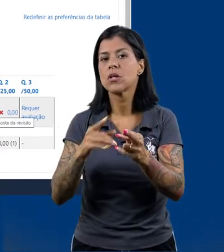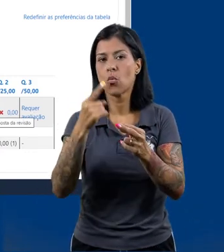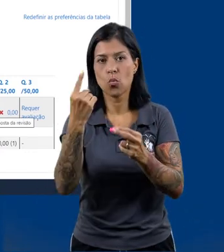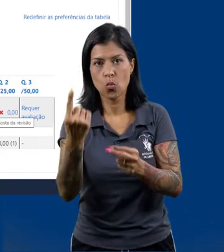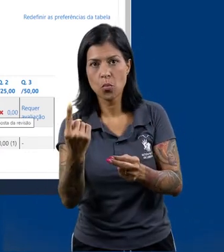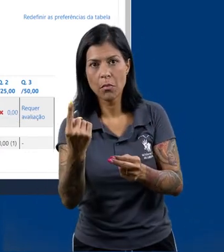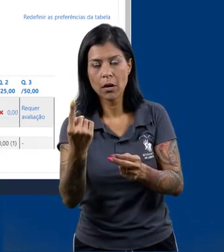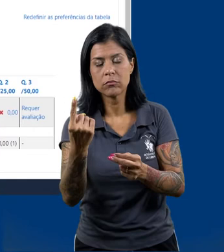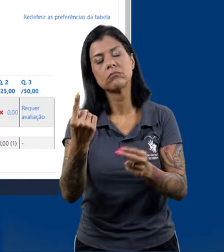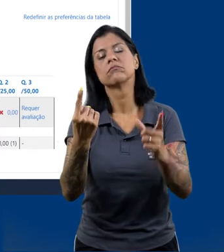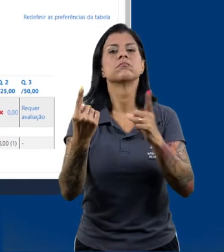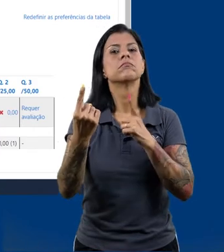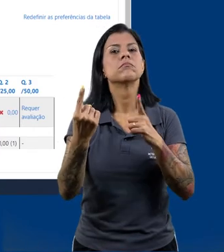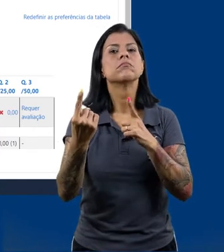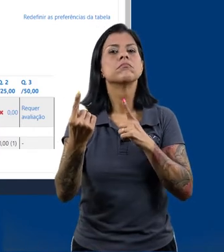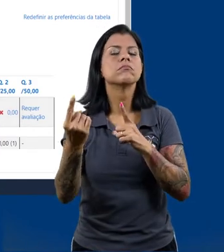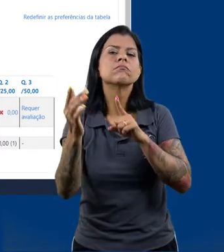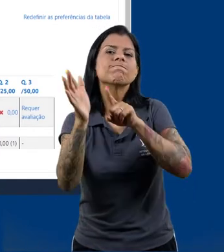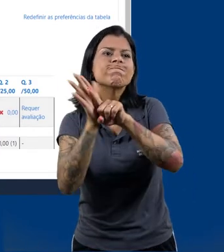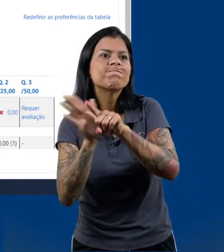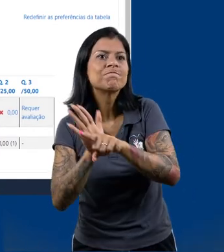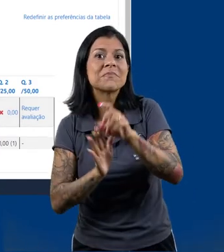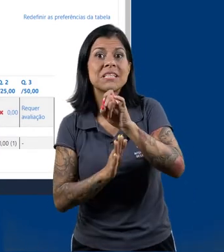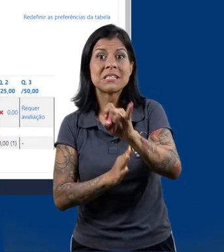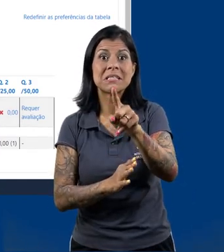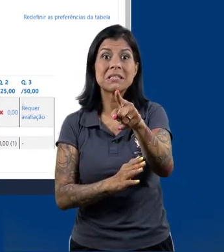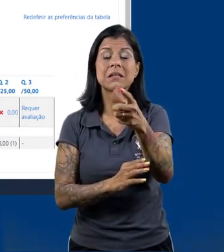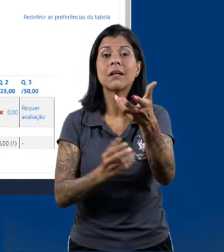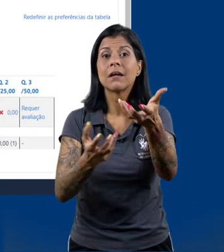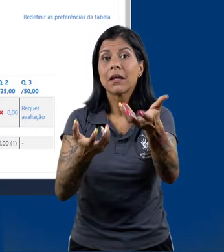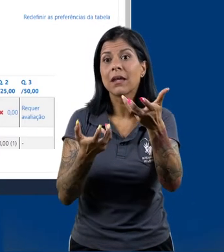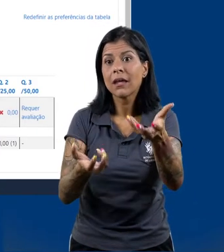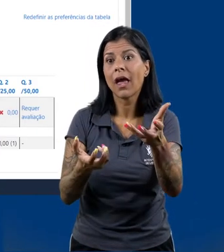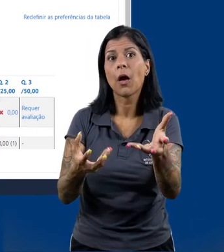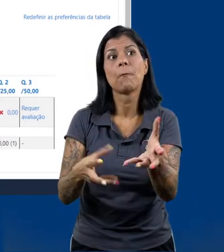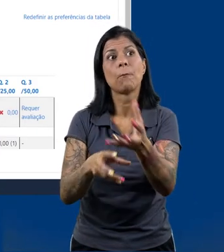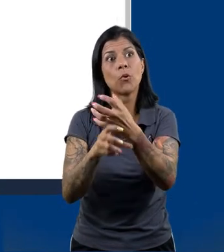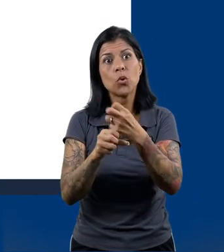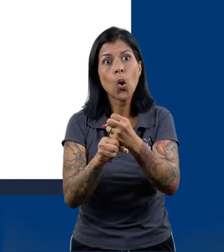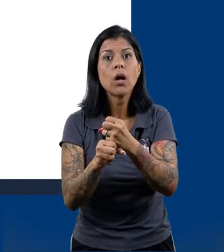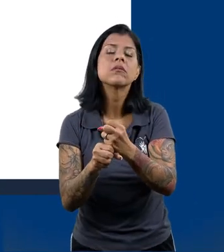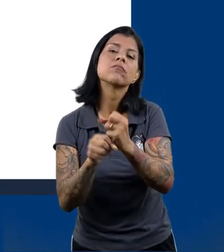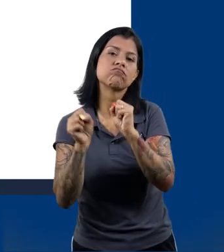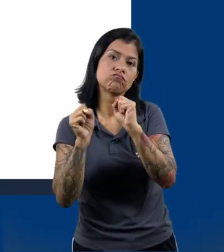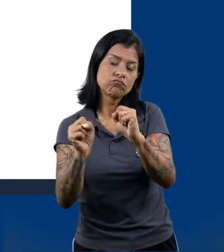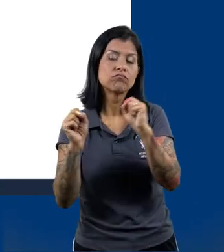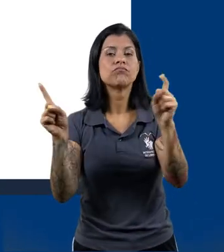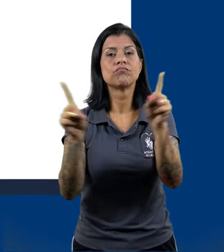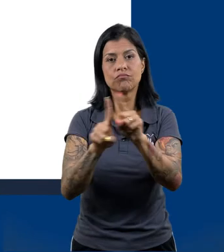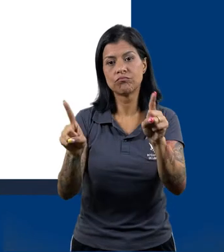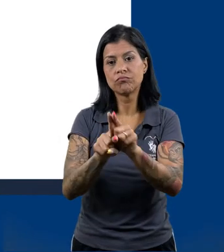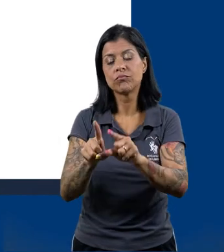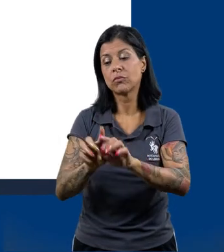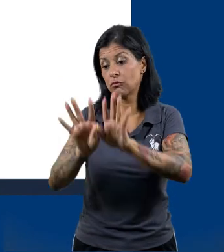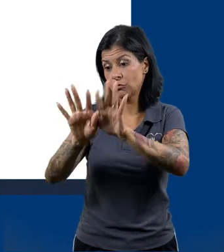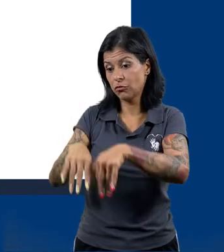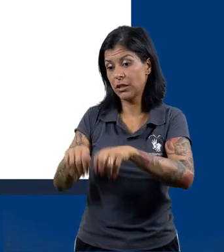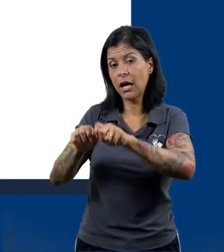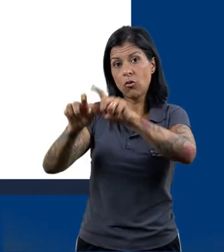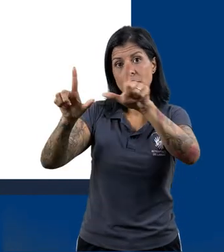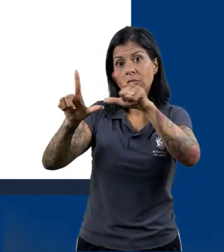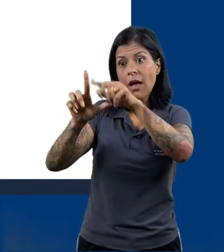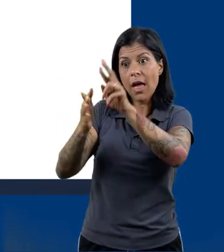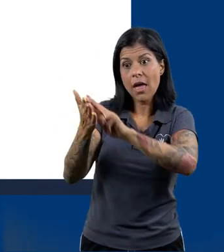para uma questão. Clico sobre a nota da questão. Repare que, neste caso, ela abre uma nova janela. E aqui,